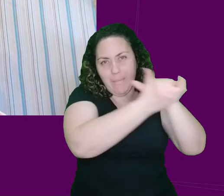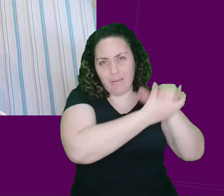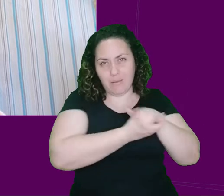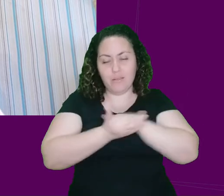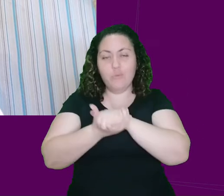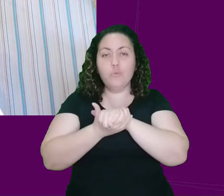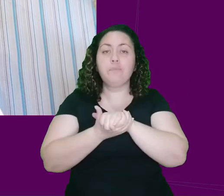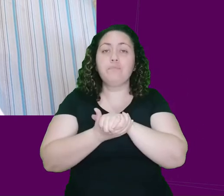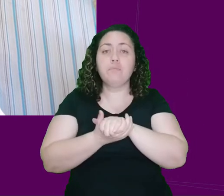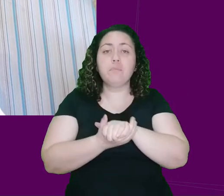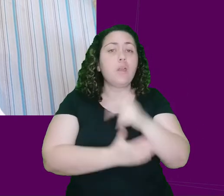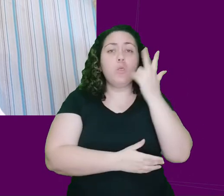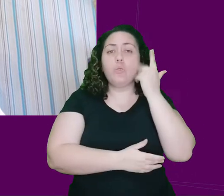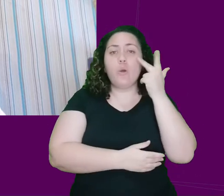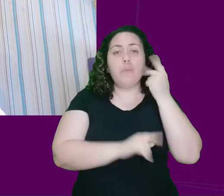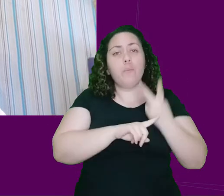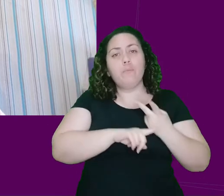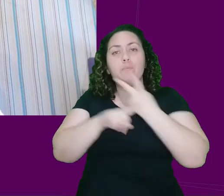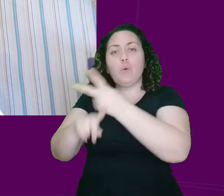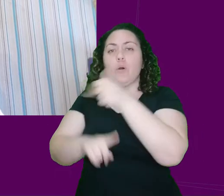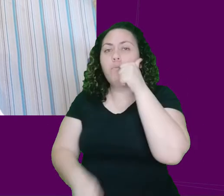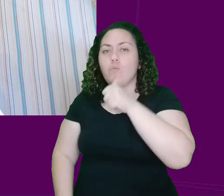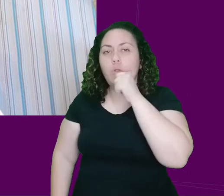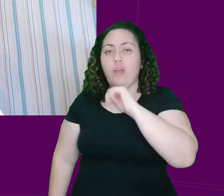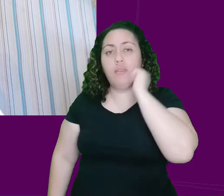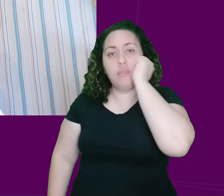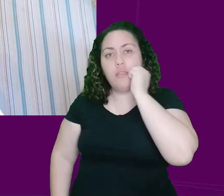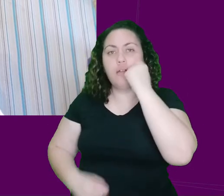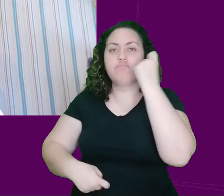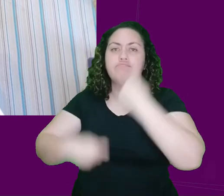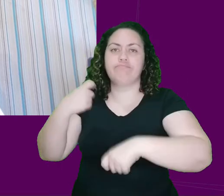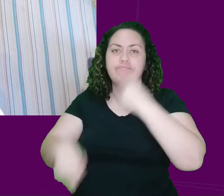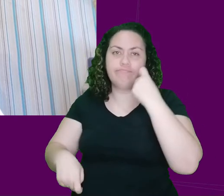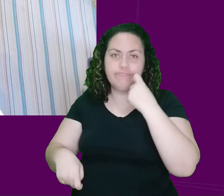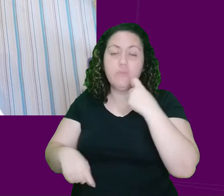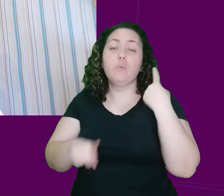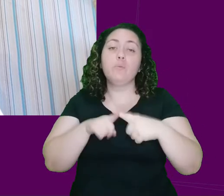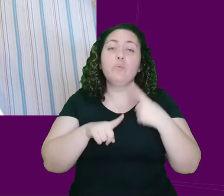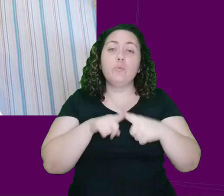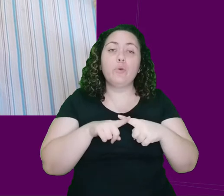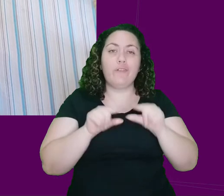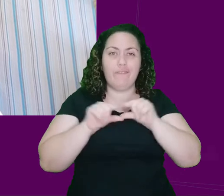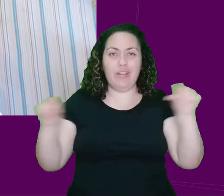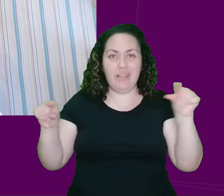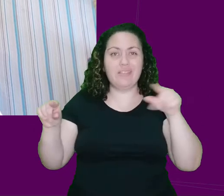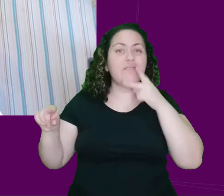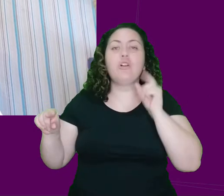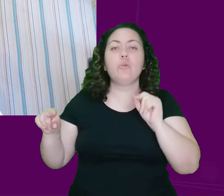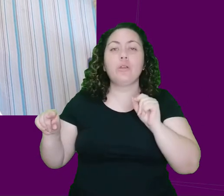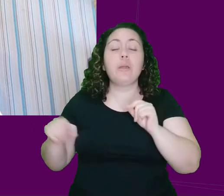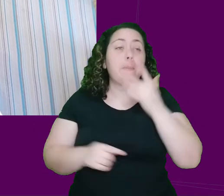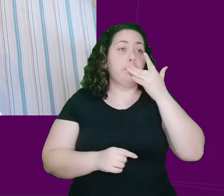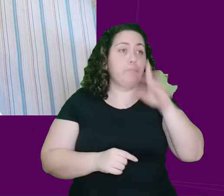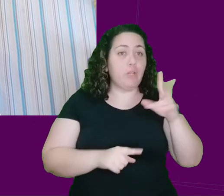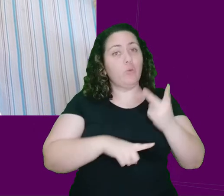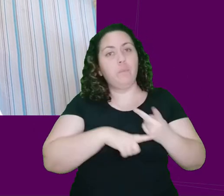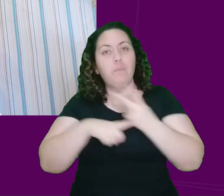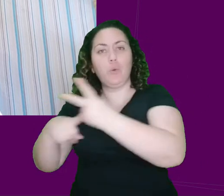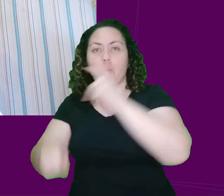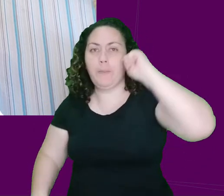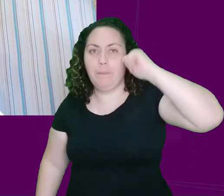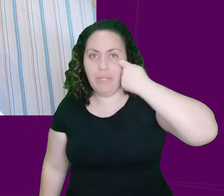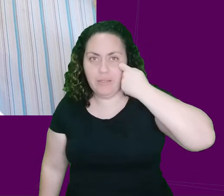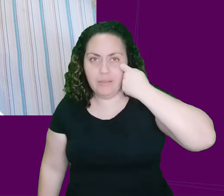maridos, né? Fossem atrás de mulheres negras para fazer sexo. Os brancos iam às pretas, elas diziam.